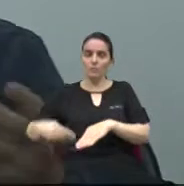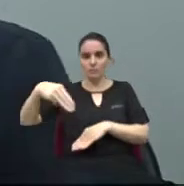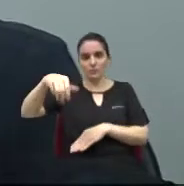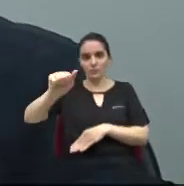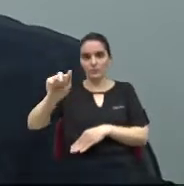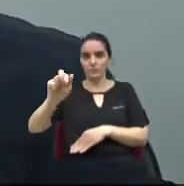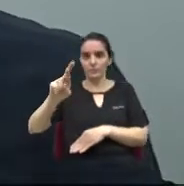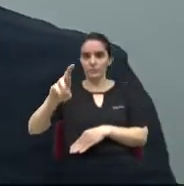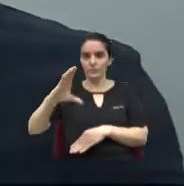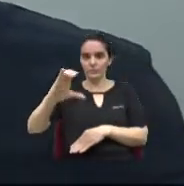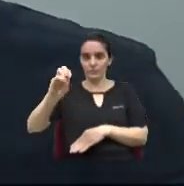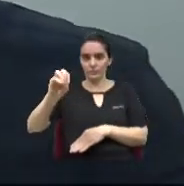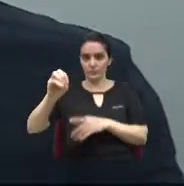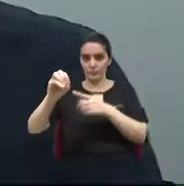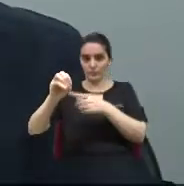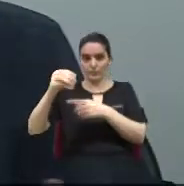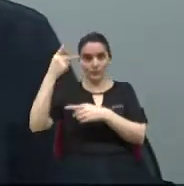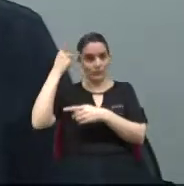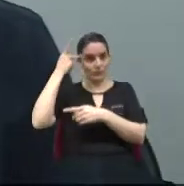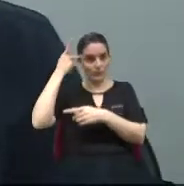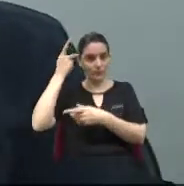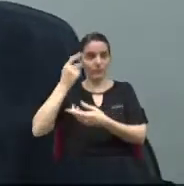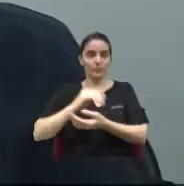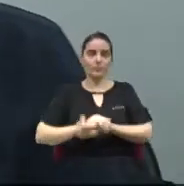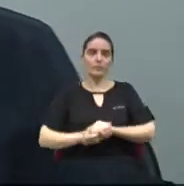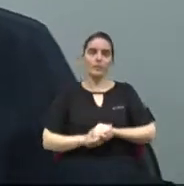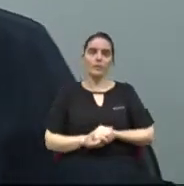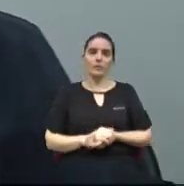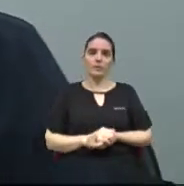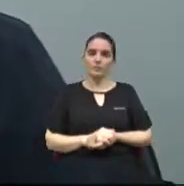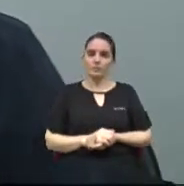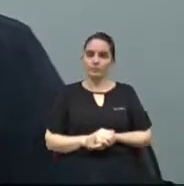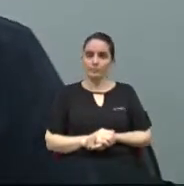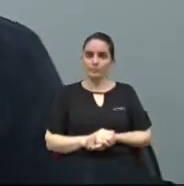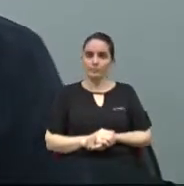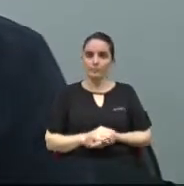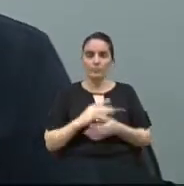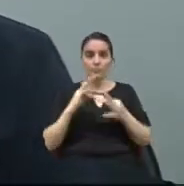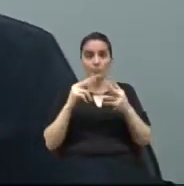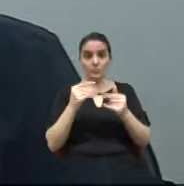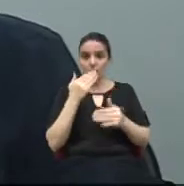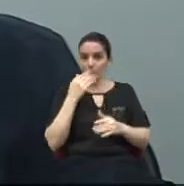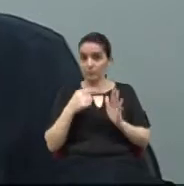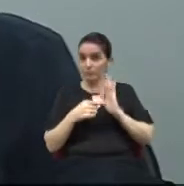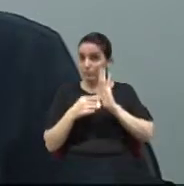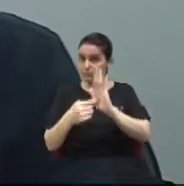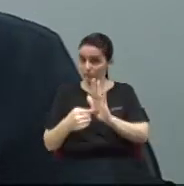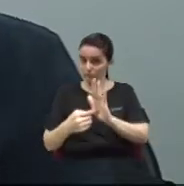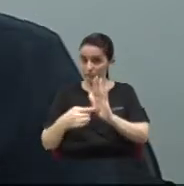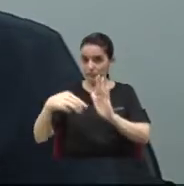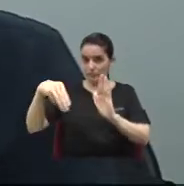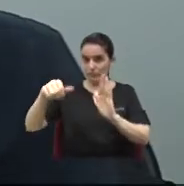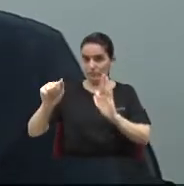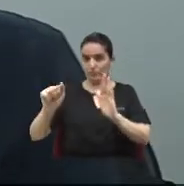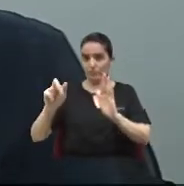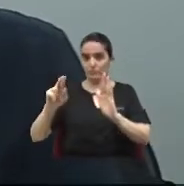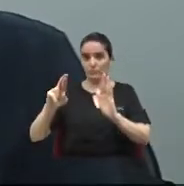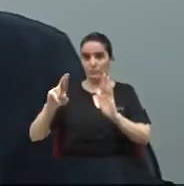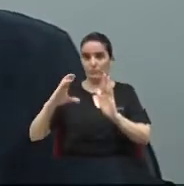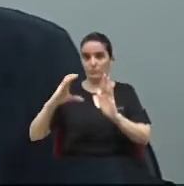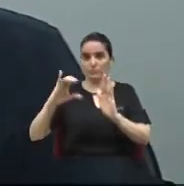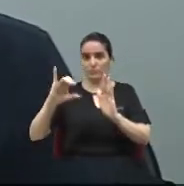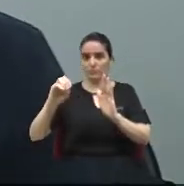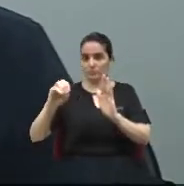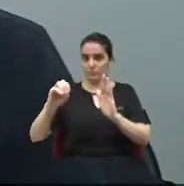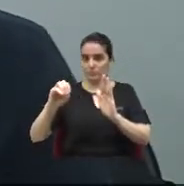Toda a oportunidade que tivermos de levar isso para o Márcio, para que essa situação possa ser resolvida o